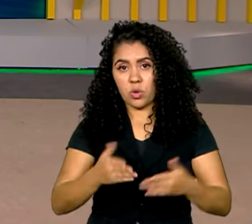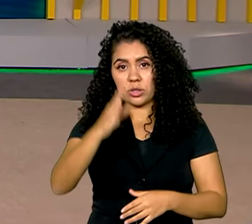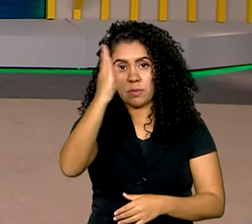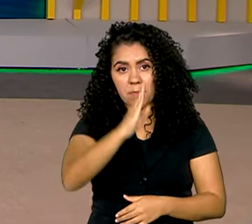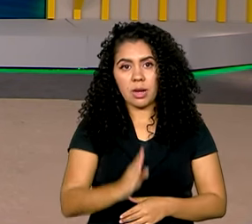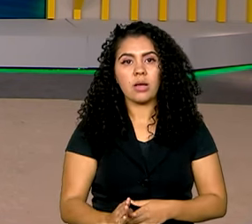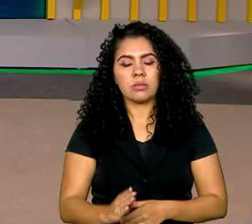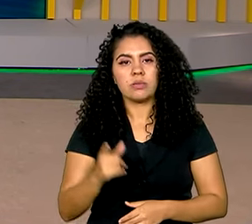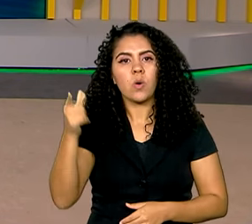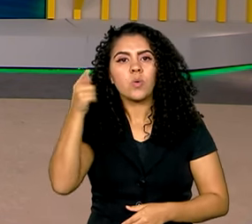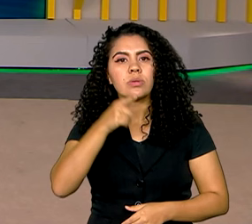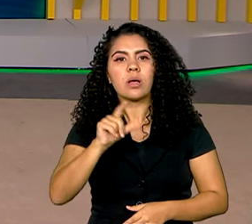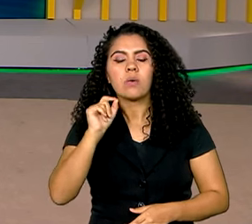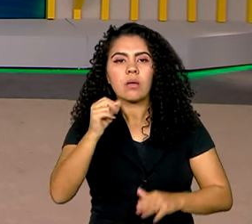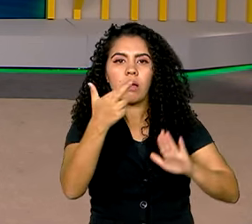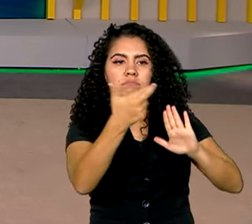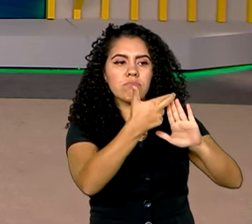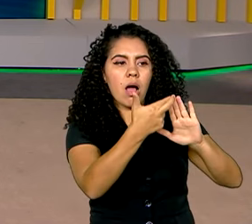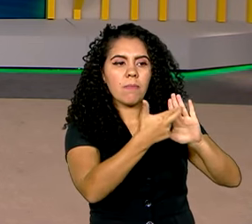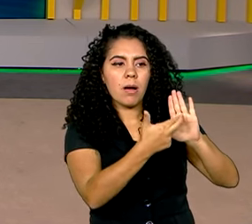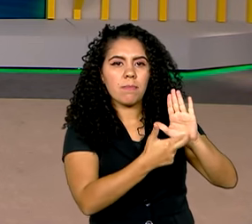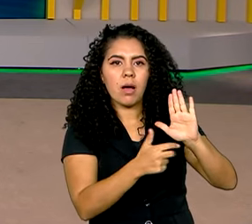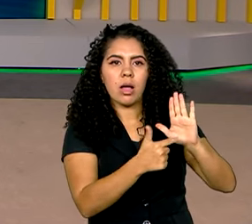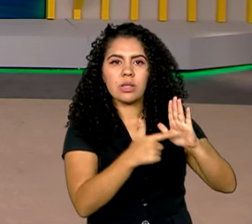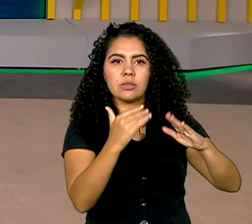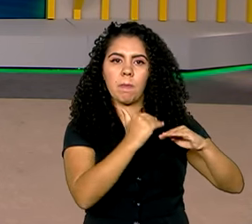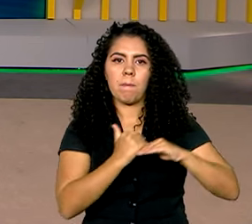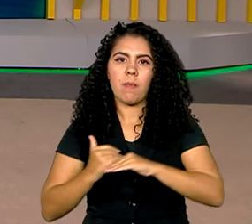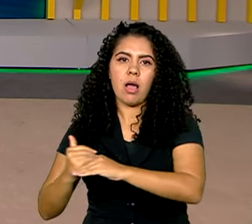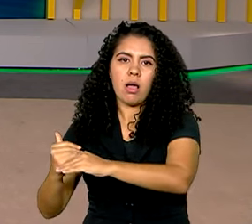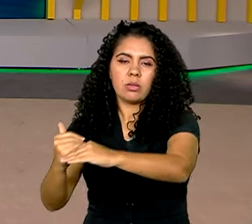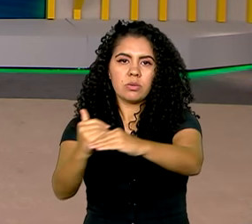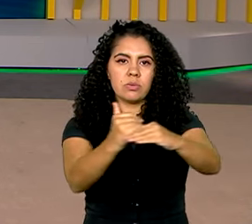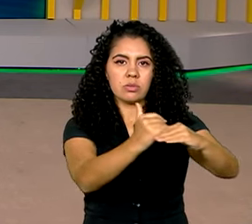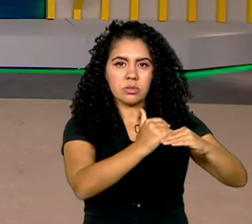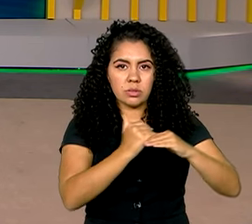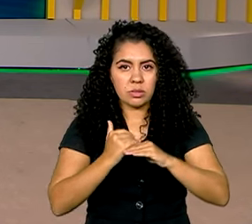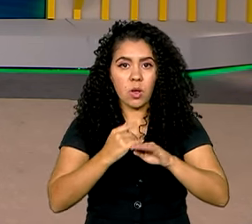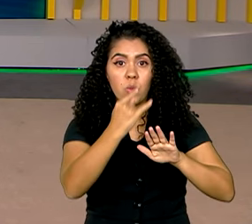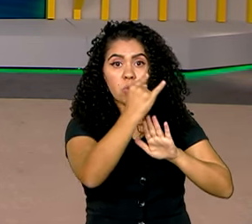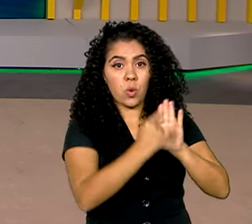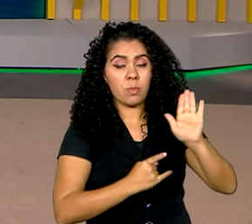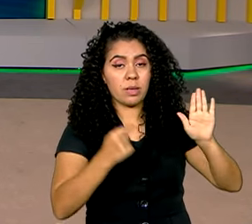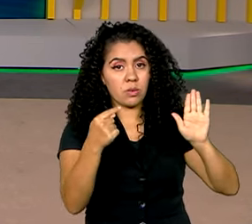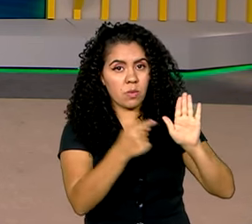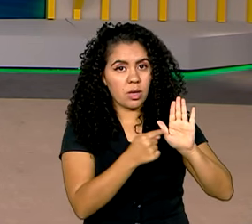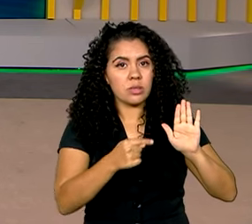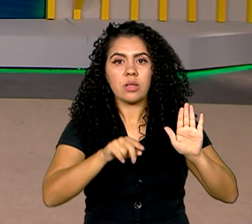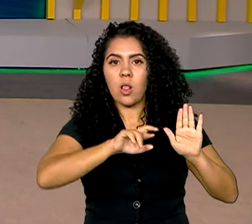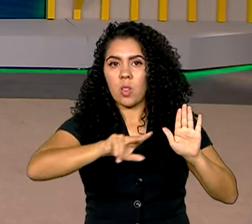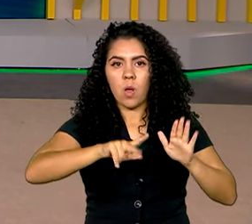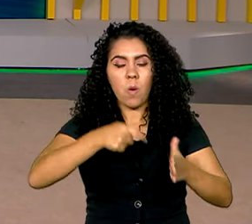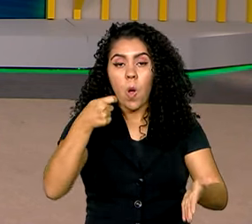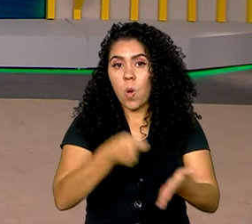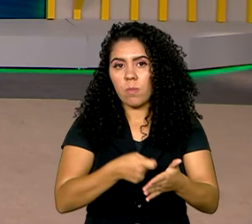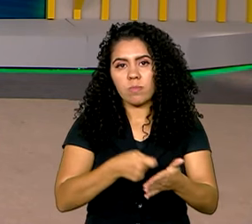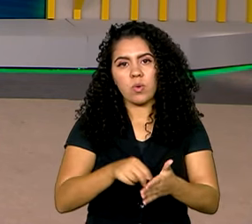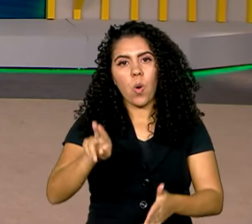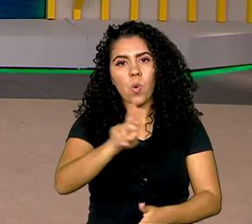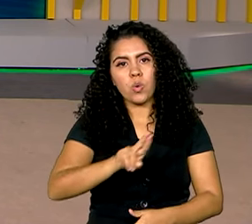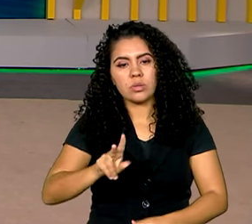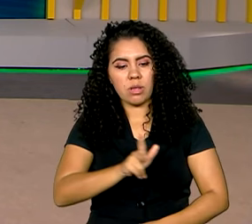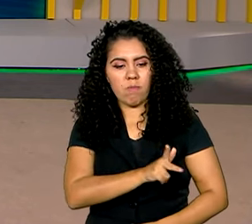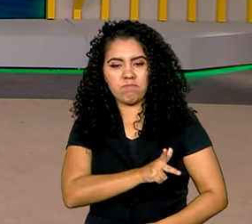um manual de padronização e normas. O documento não obriga o uso desses equipamentos, mas serve de